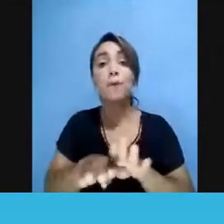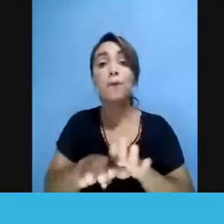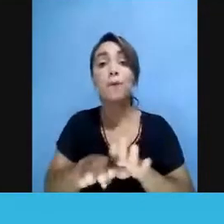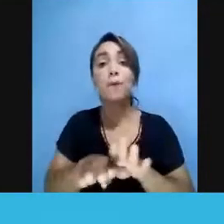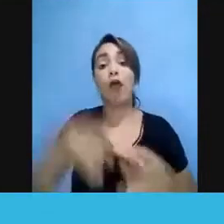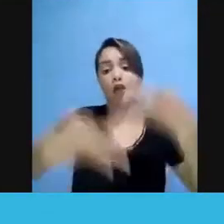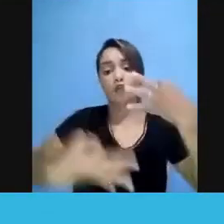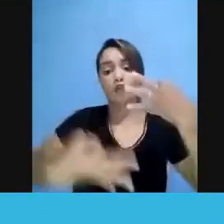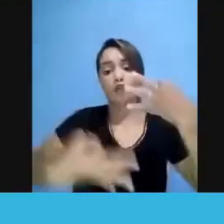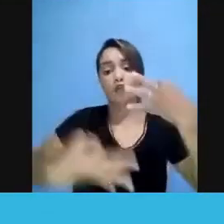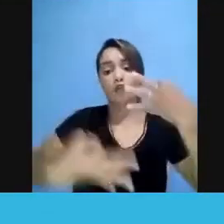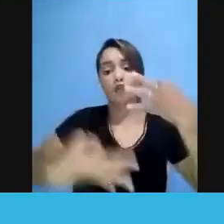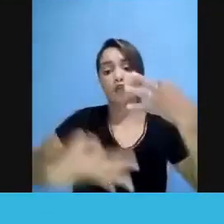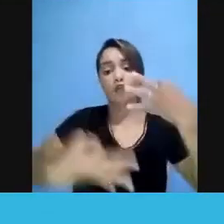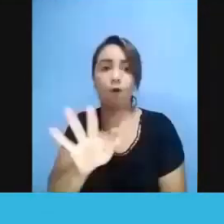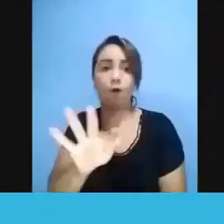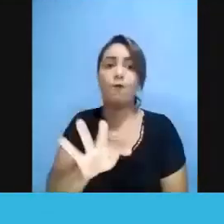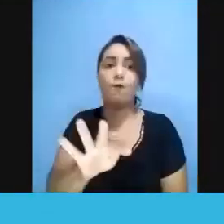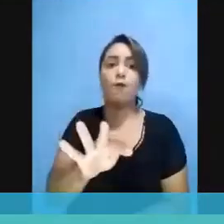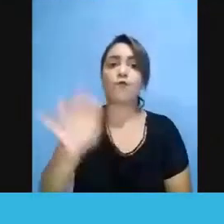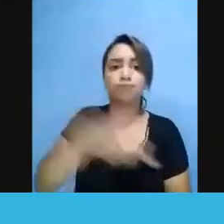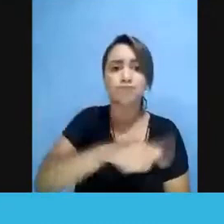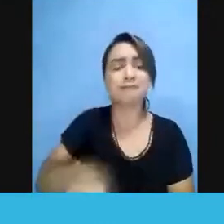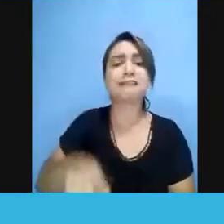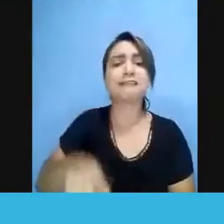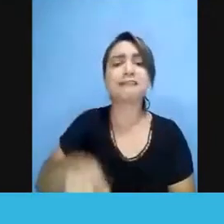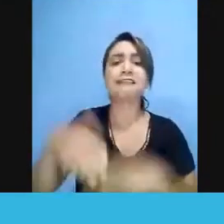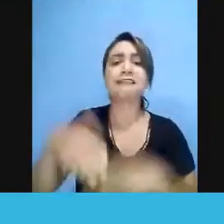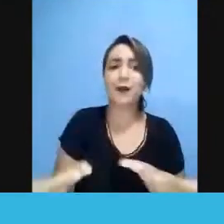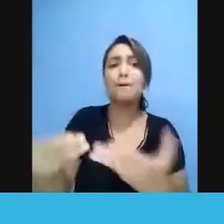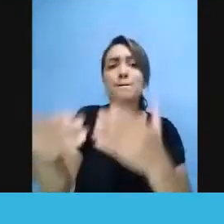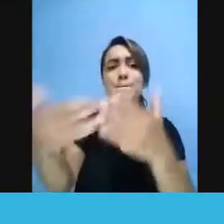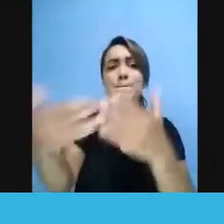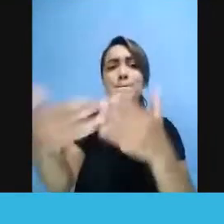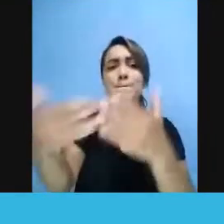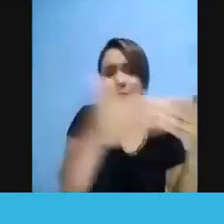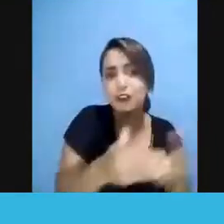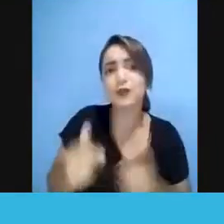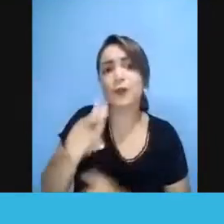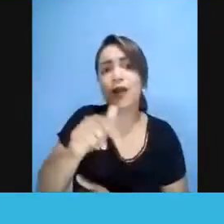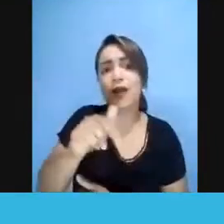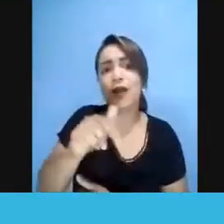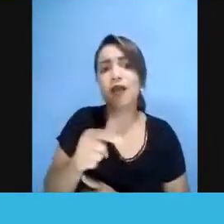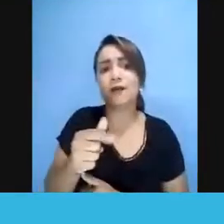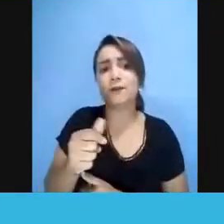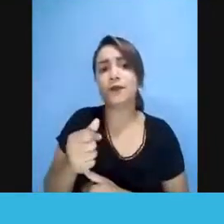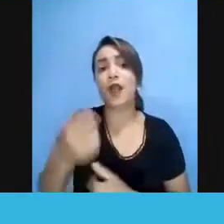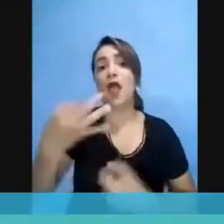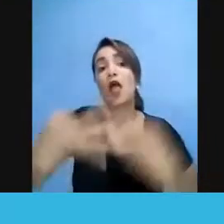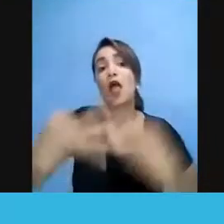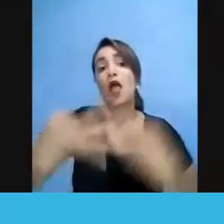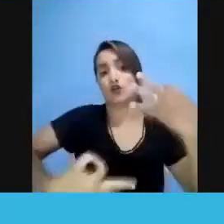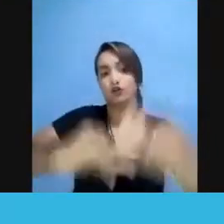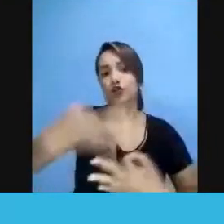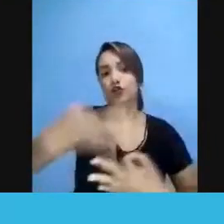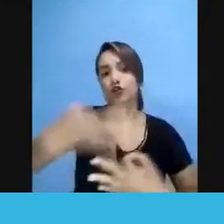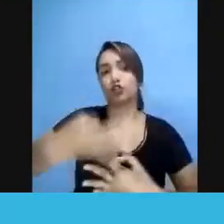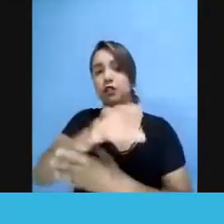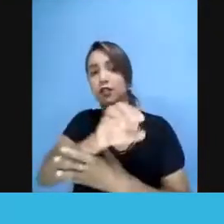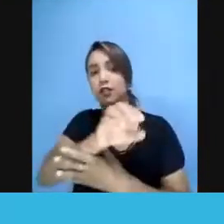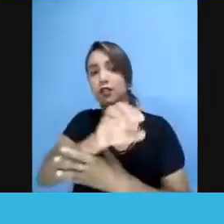foi negado, e aí nós recorremos à Justiça Federal do DF, que tem a